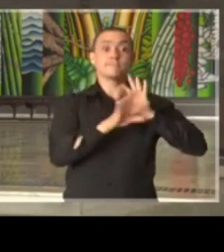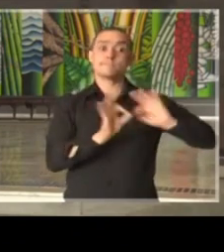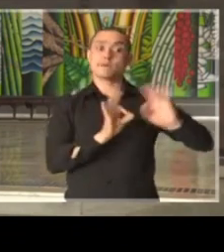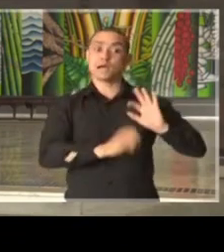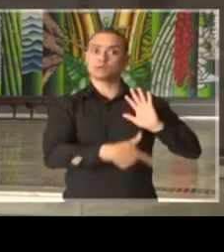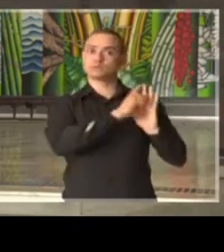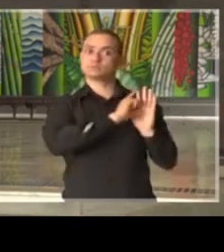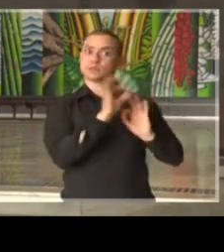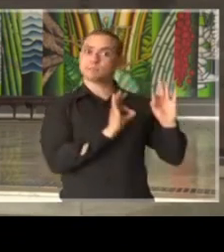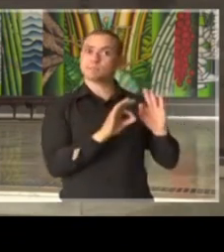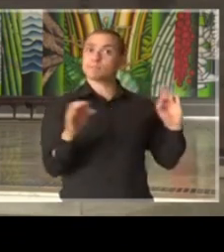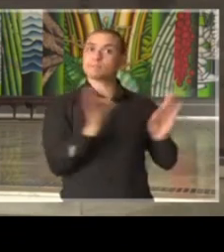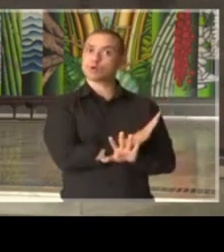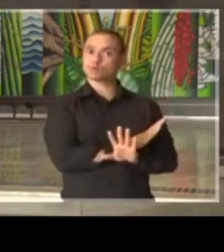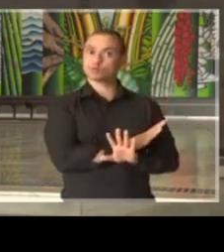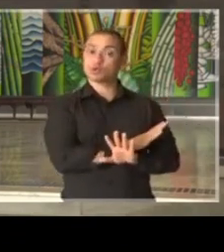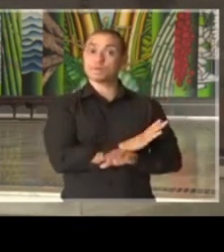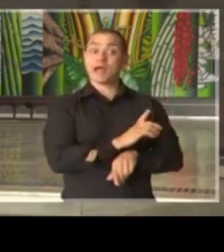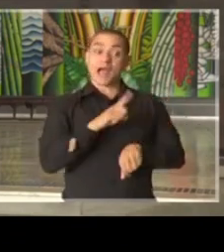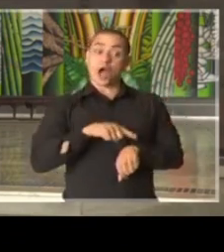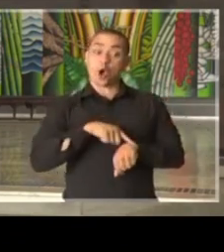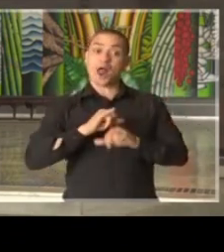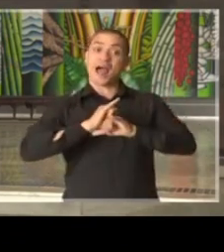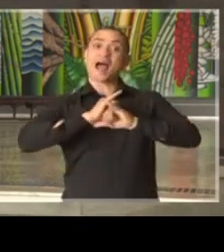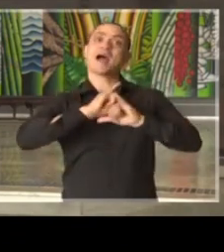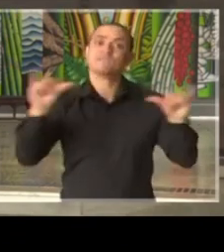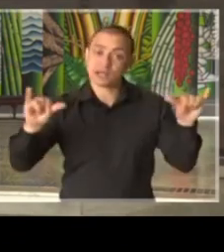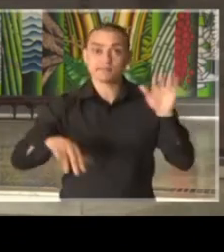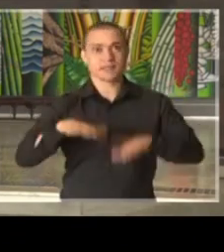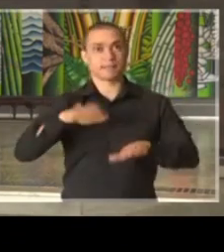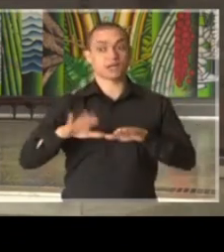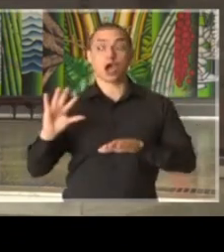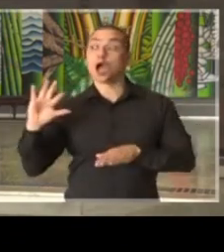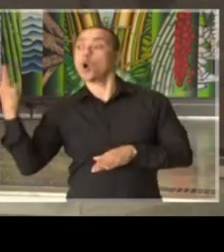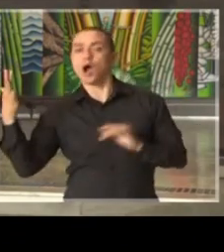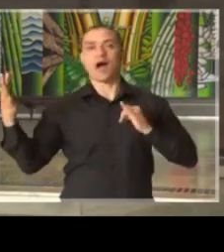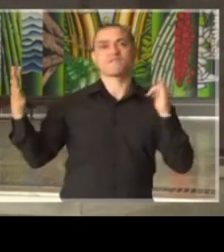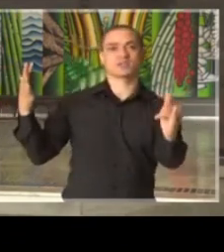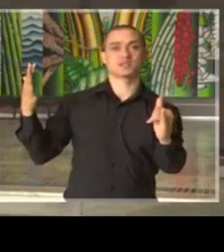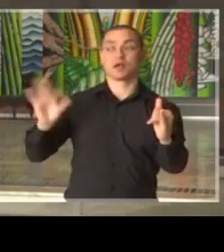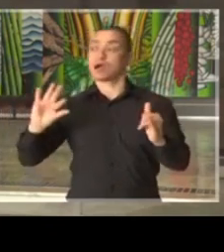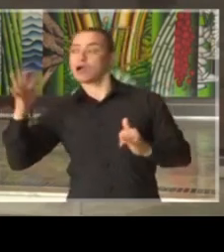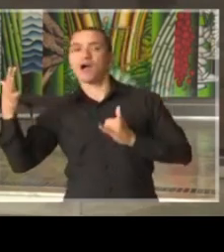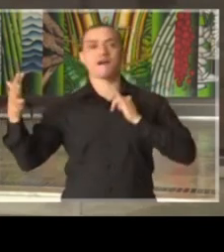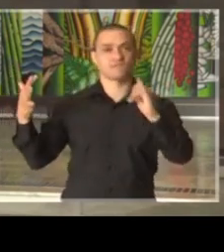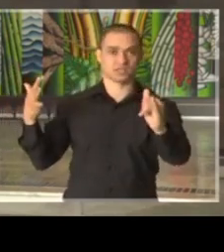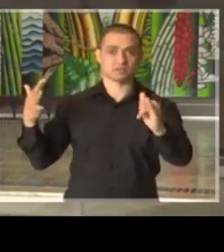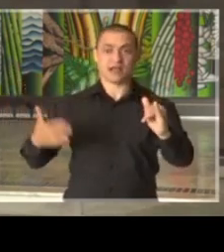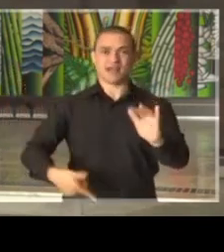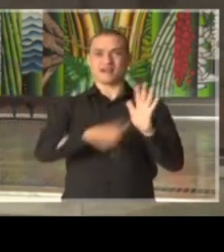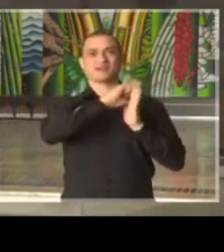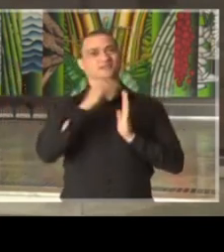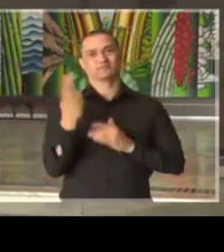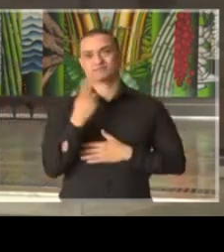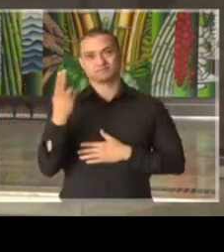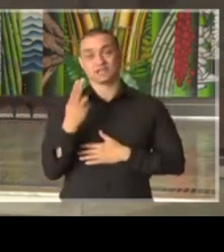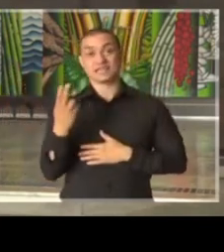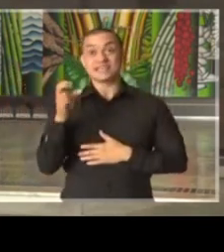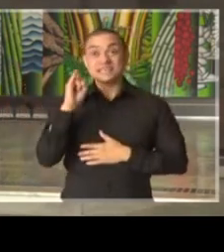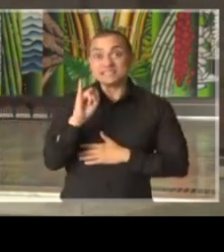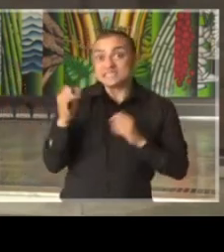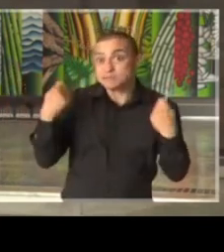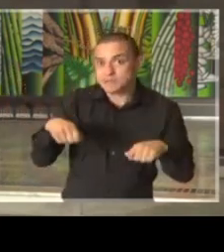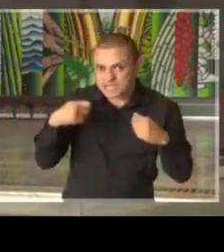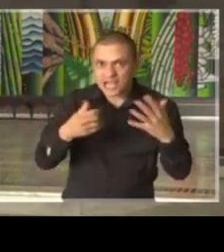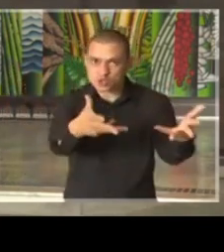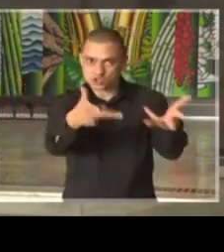previstas. O momento de anunciar e as características é que nós resguardamos para verificar primeiro se isso será necessário